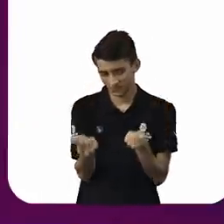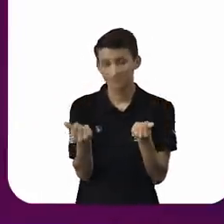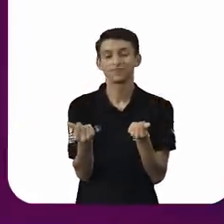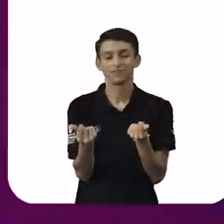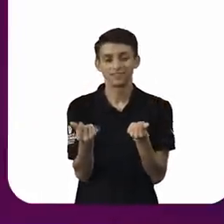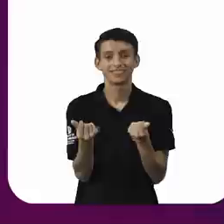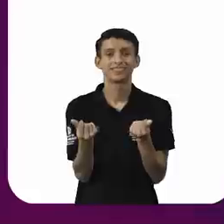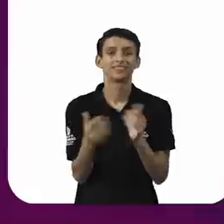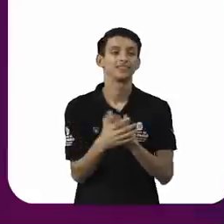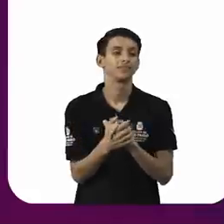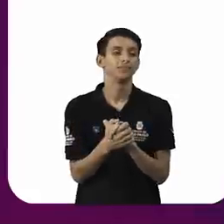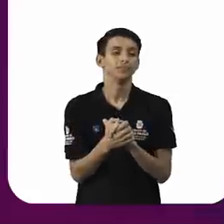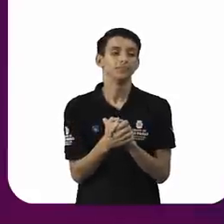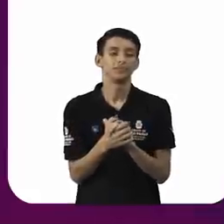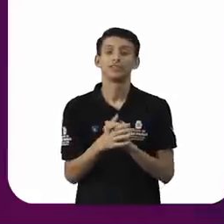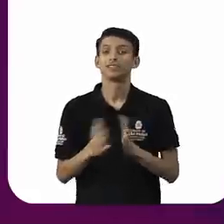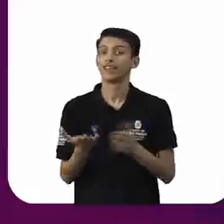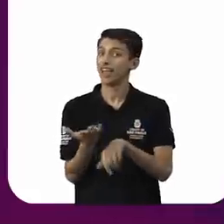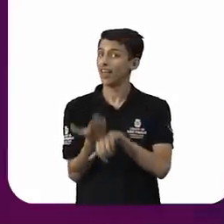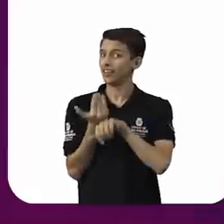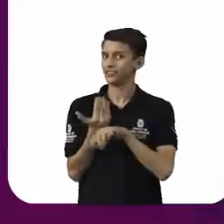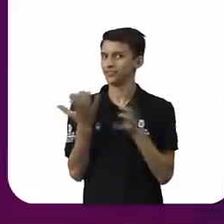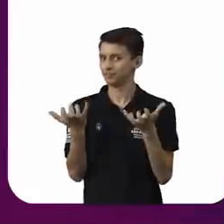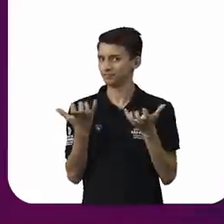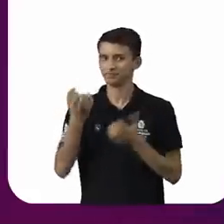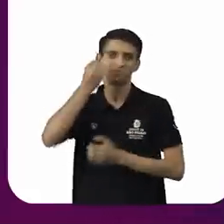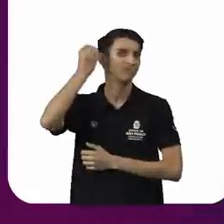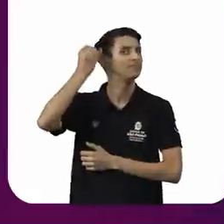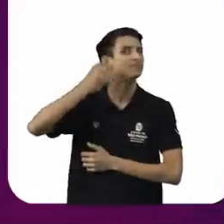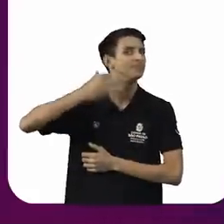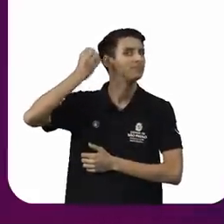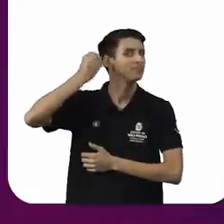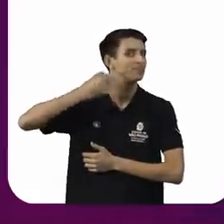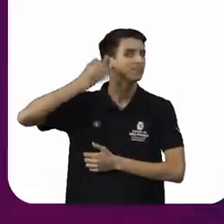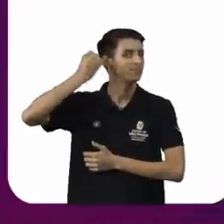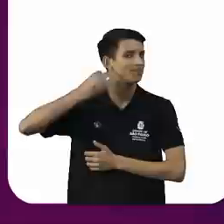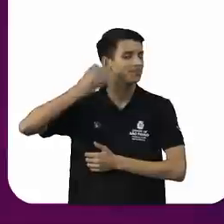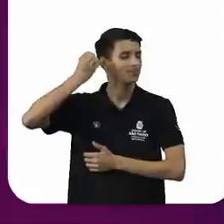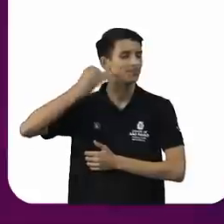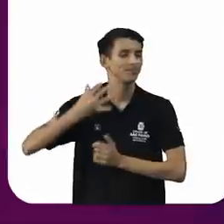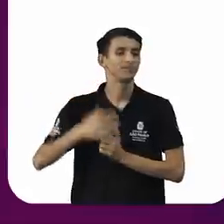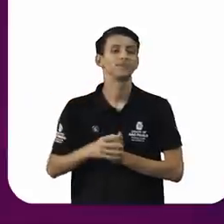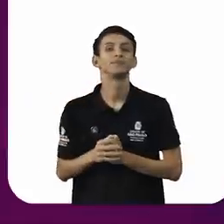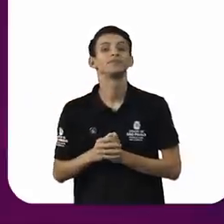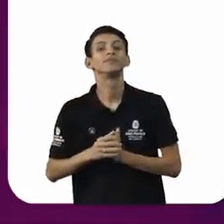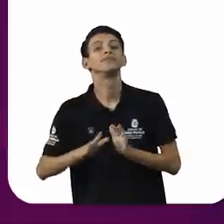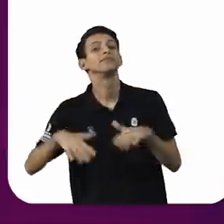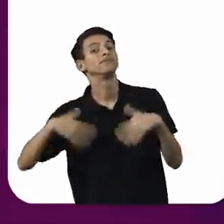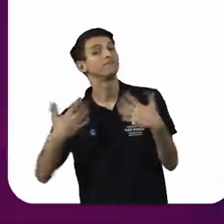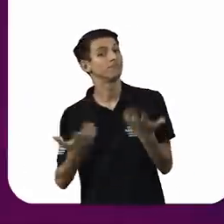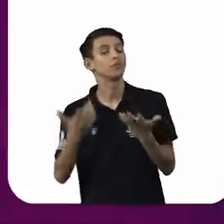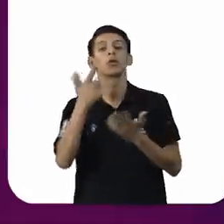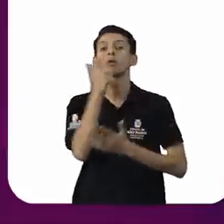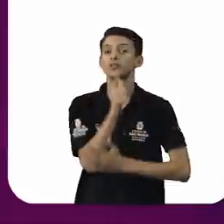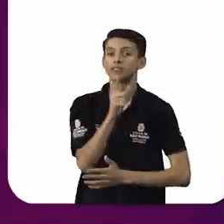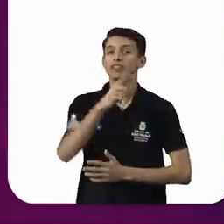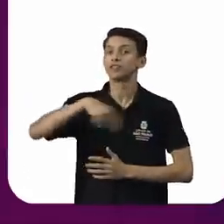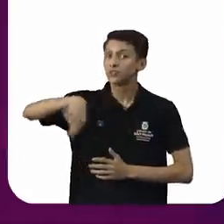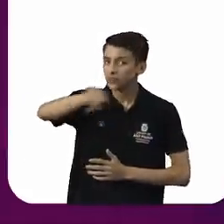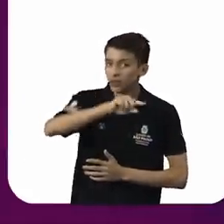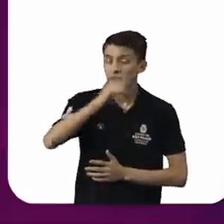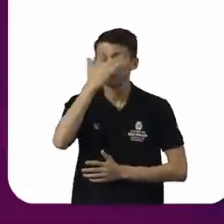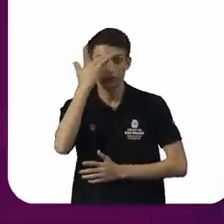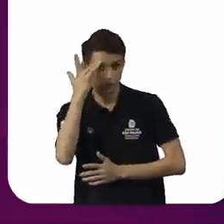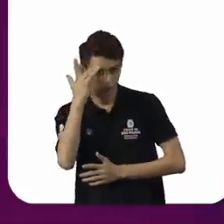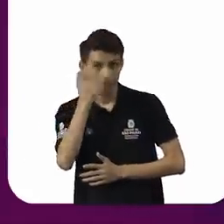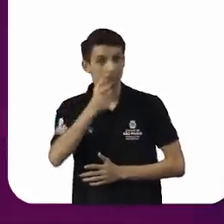vocês. Mas, antes disso, eu vou fazer a minha audiodescrição para permitir que a nossa audiência cega ou